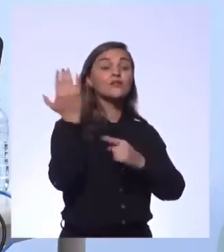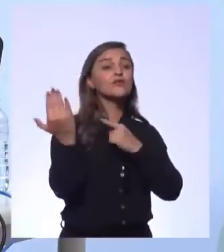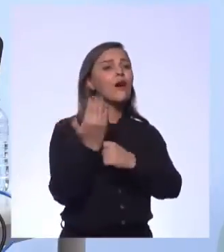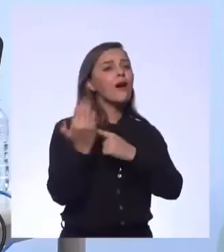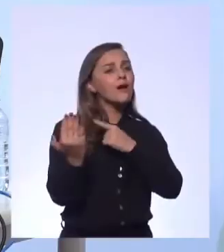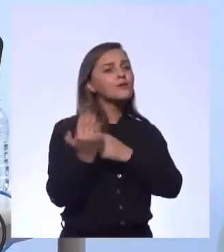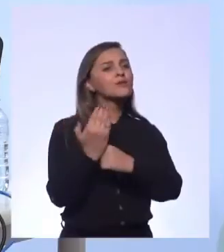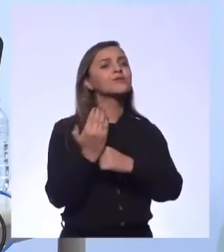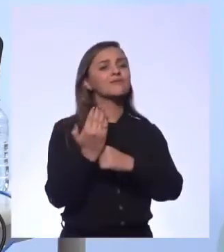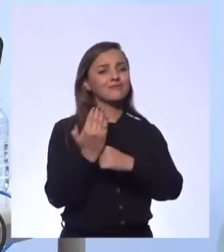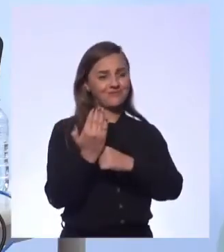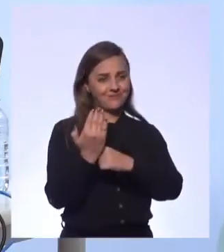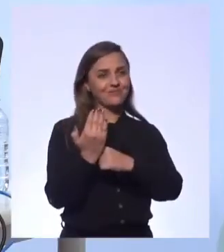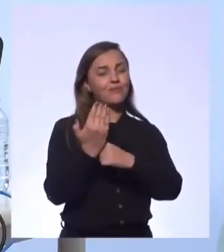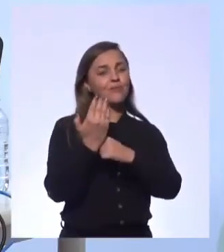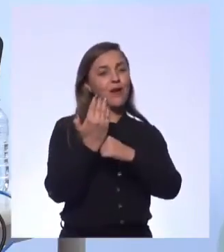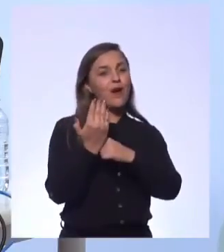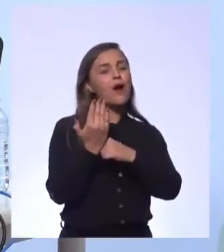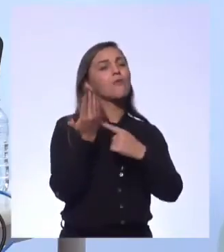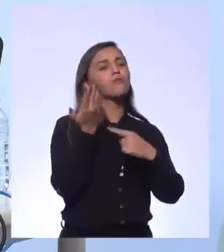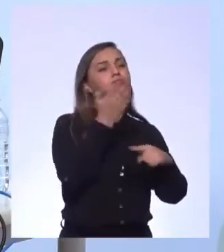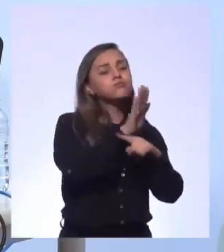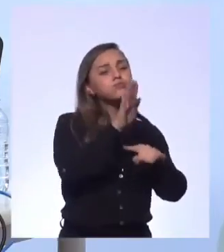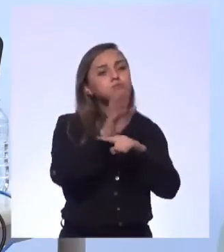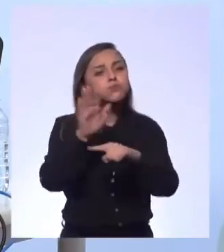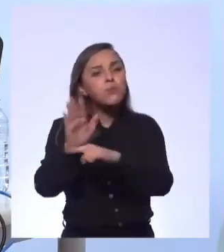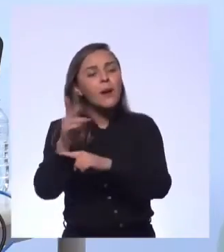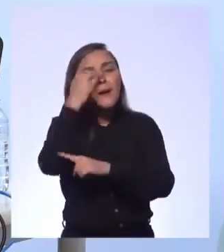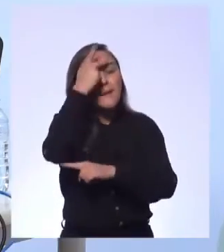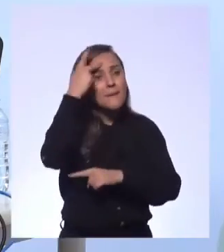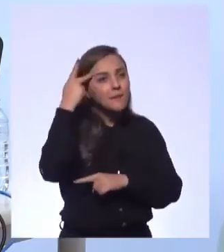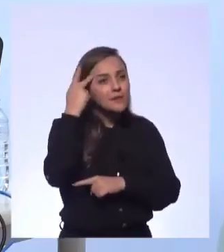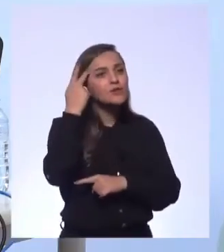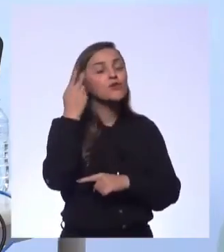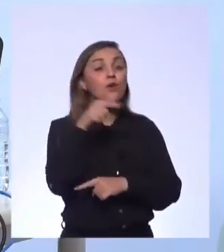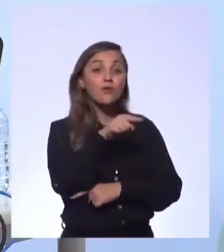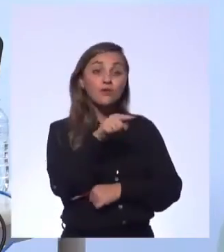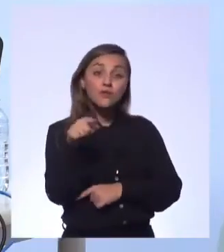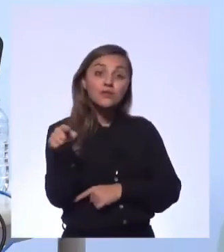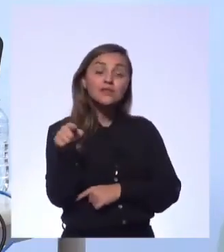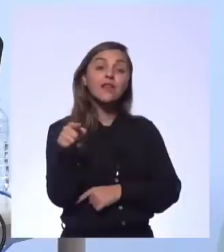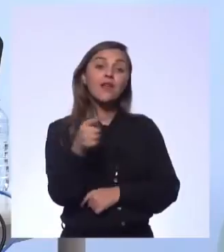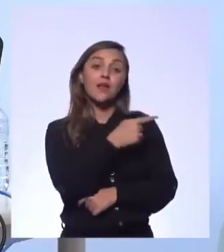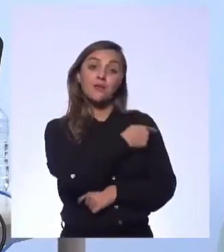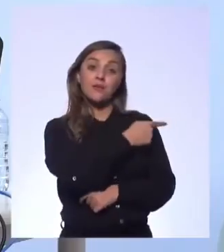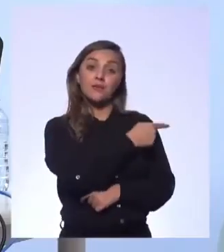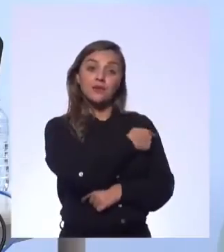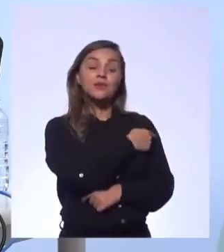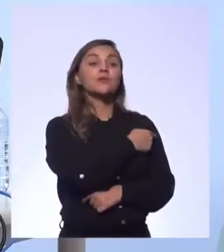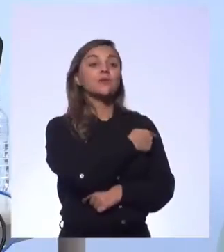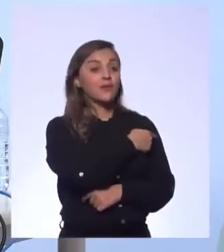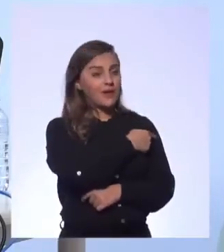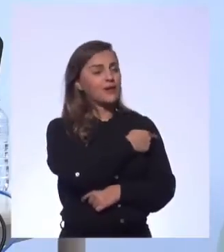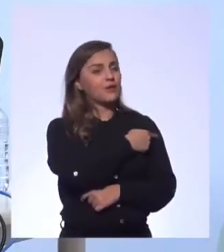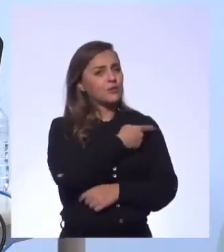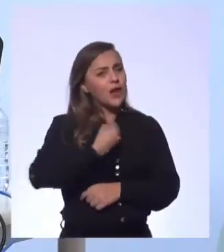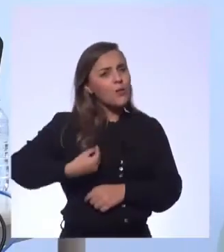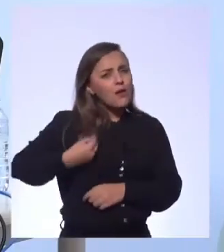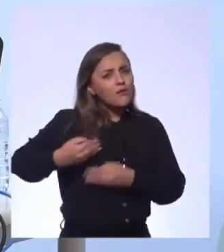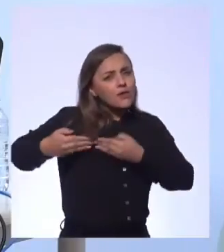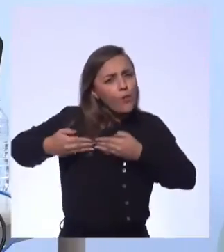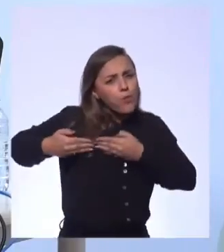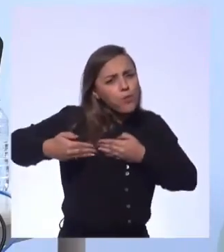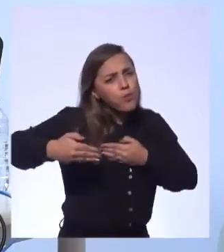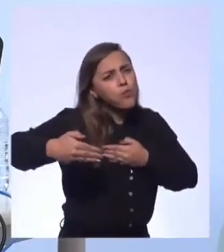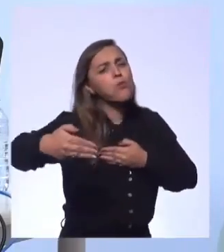esse indivíduo que resolve, principalmente para você que está no primeiro ano do ensino médio, que está em toda uma jornada pela frente,